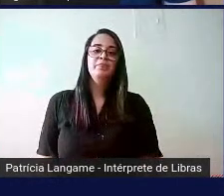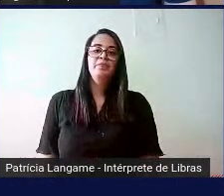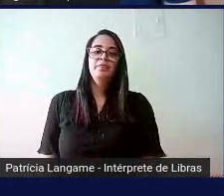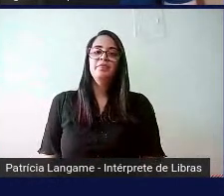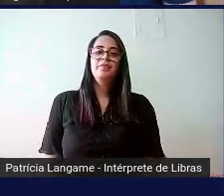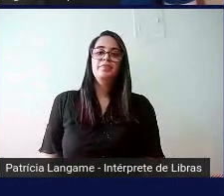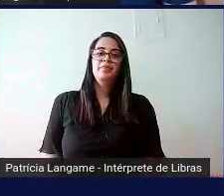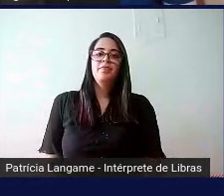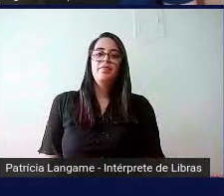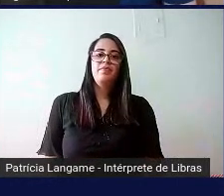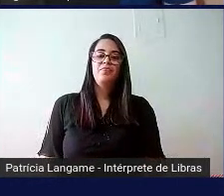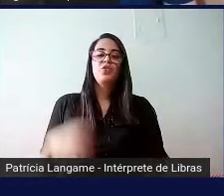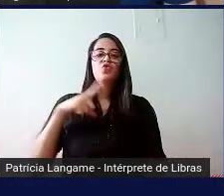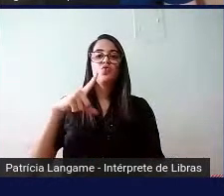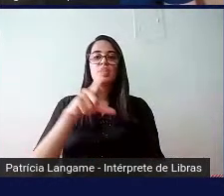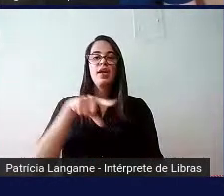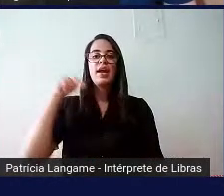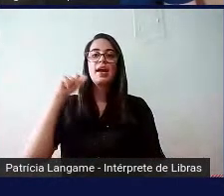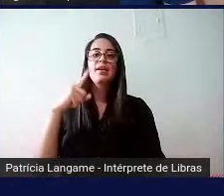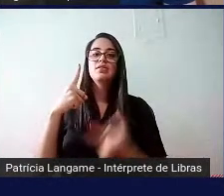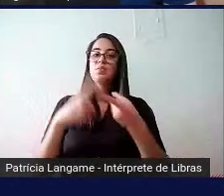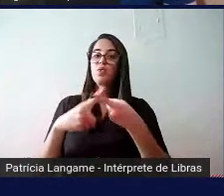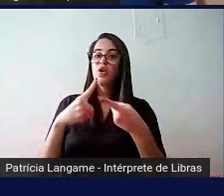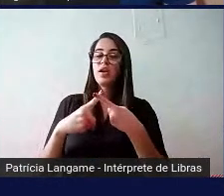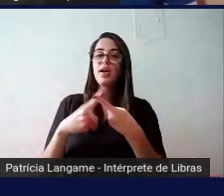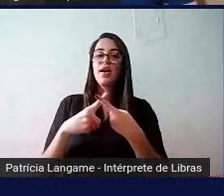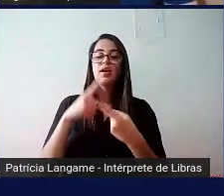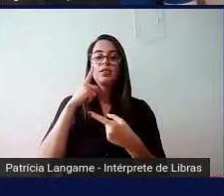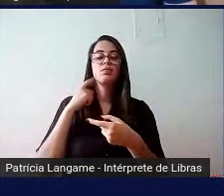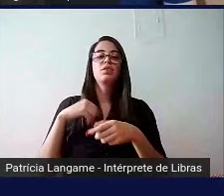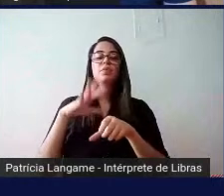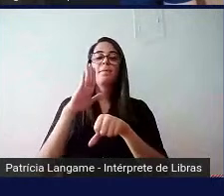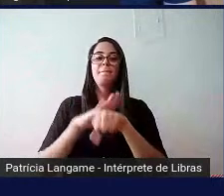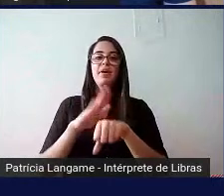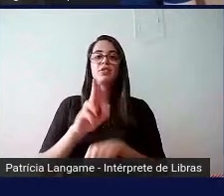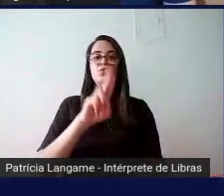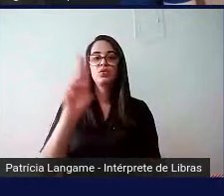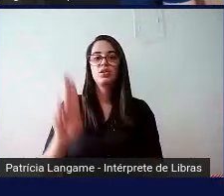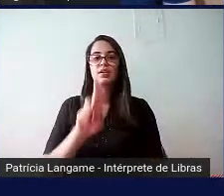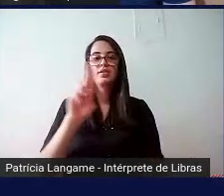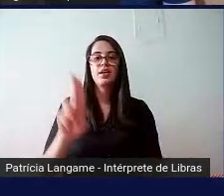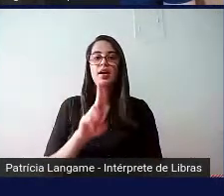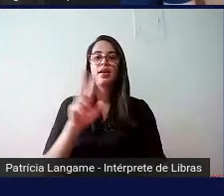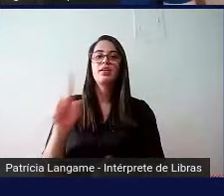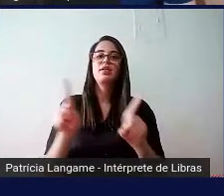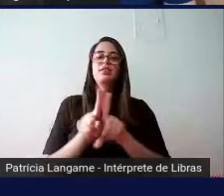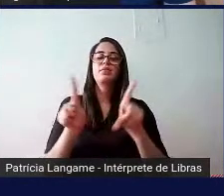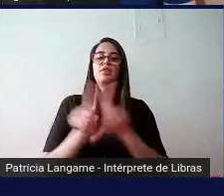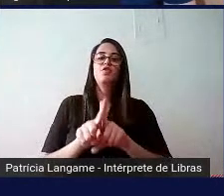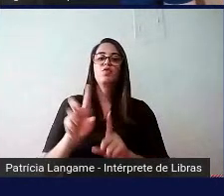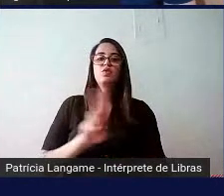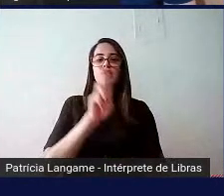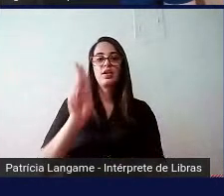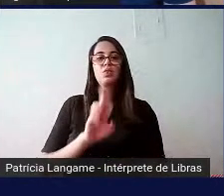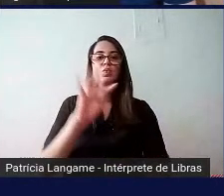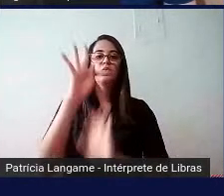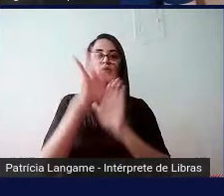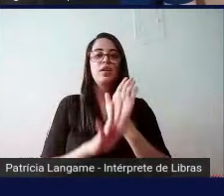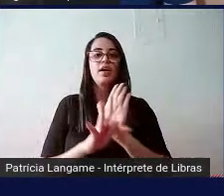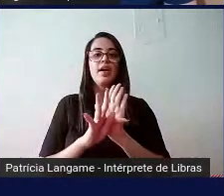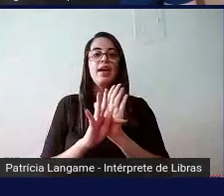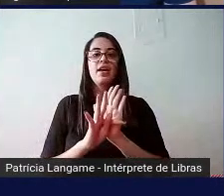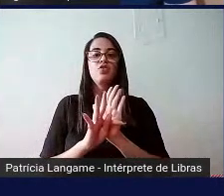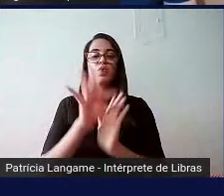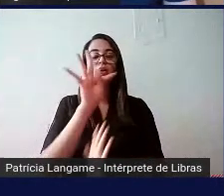e eu escolhi essa aqui porque é uma das mais utilizadas, e inclusive ela foi utilizada no texto, utilizada pelo